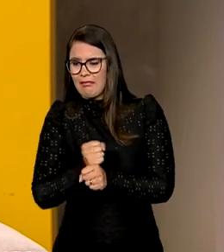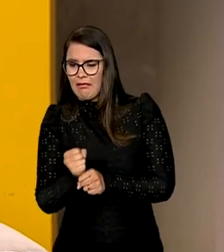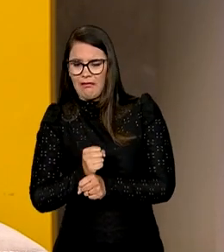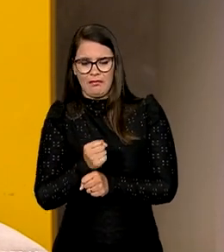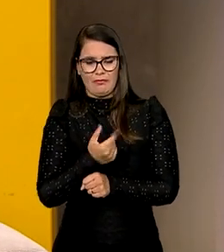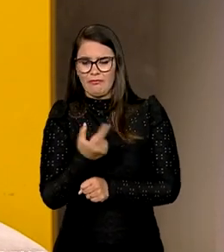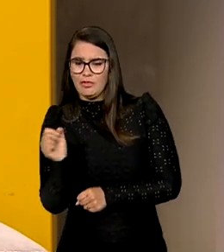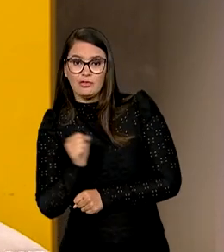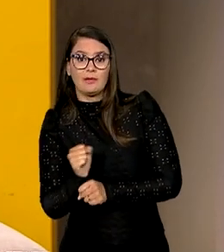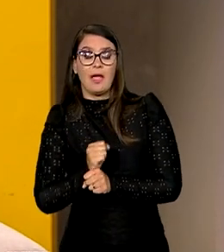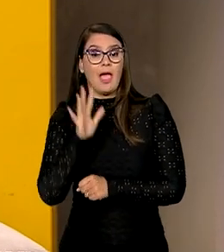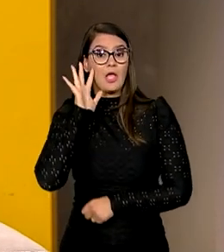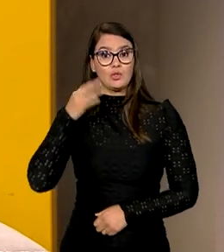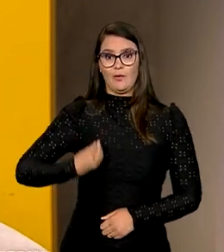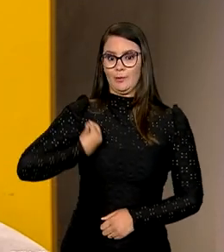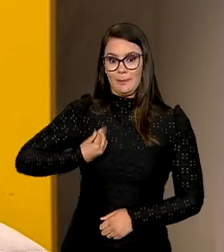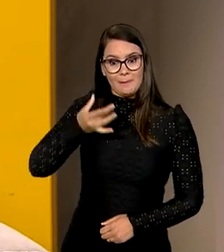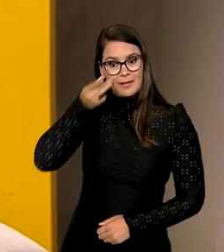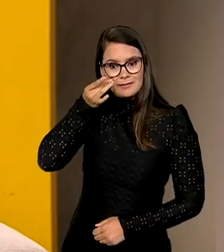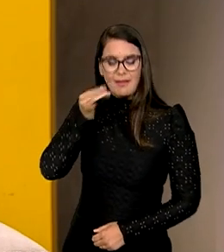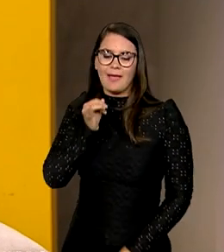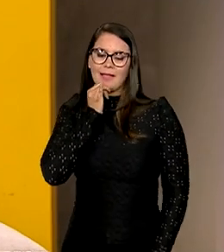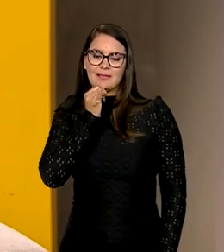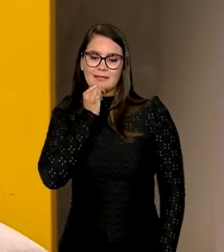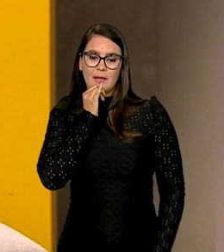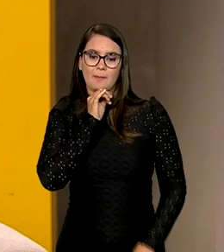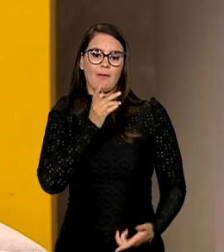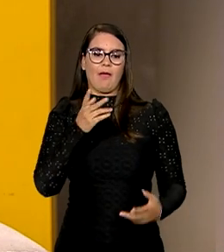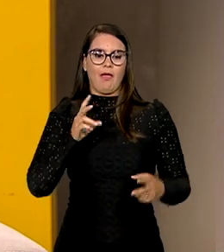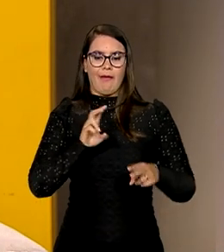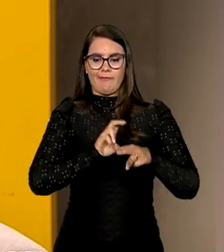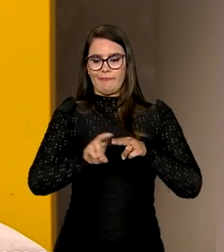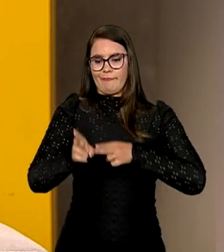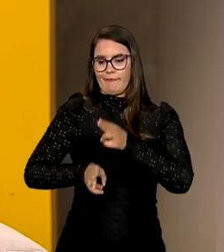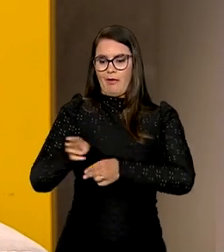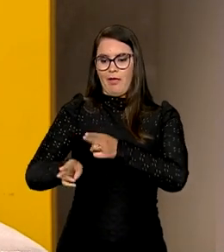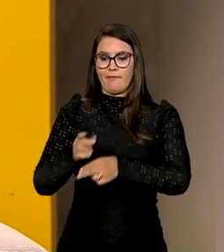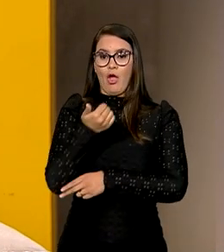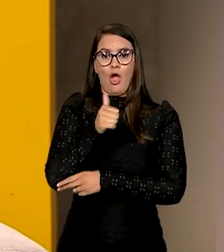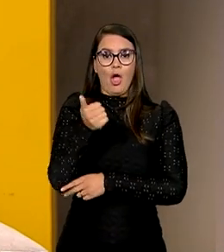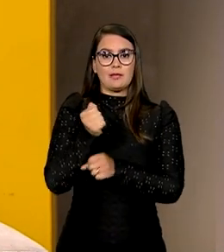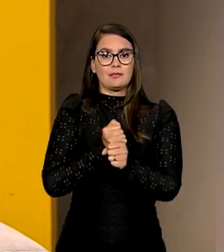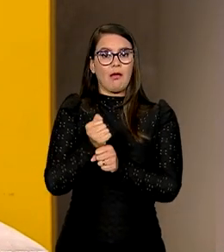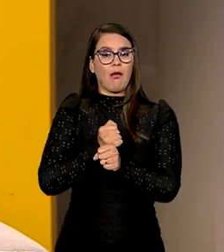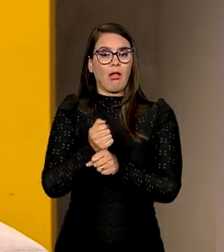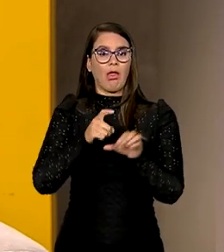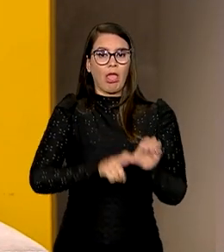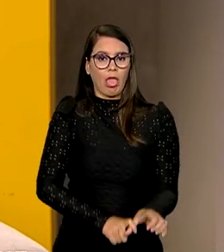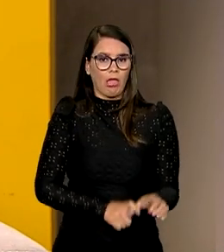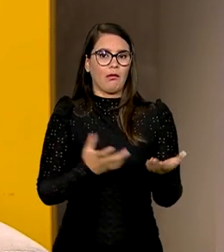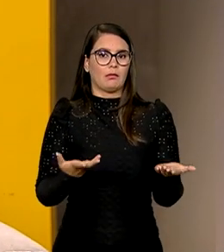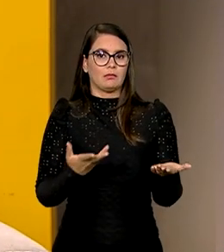resolvidos presencialmente. Tem um exemplo lá de uma estação ferroviária que estava há 11 anos pendente,